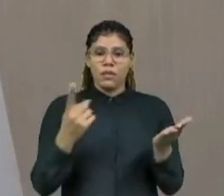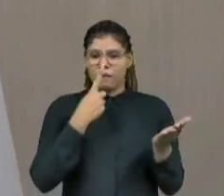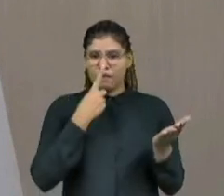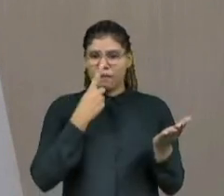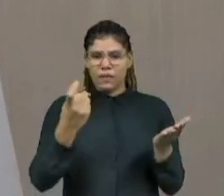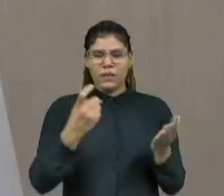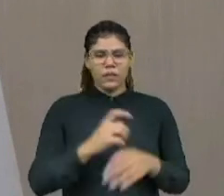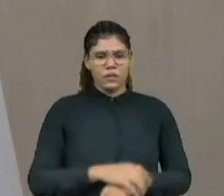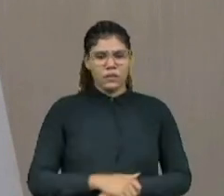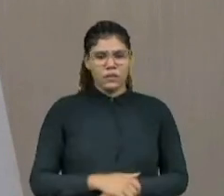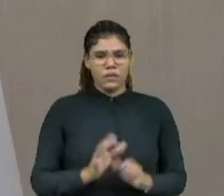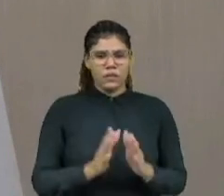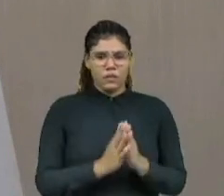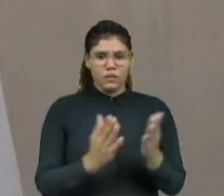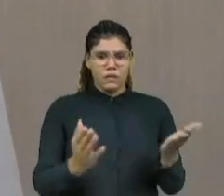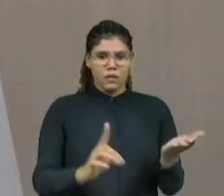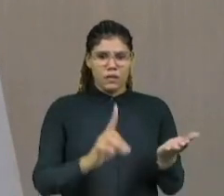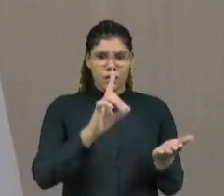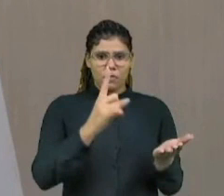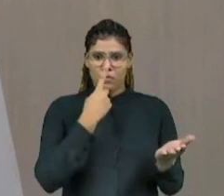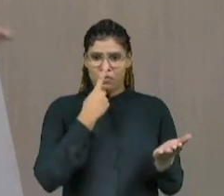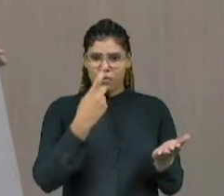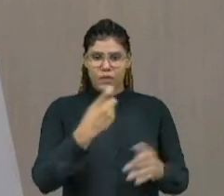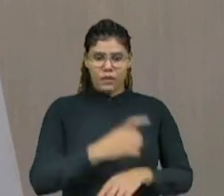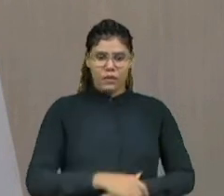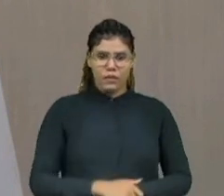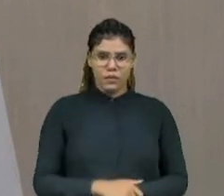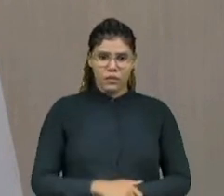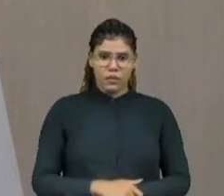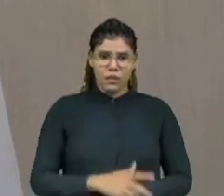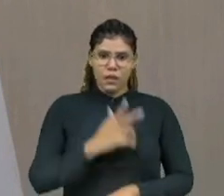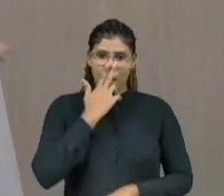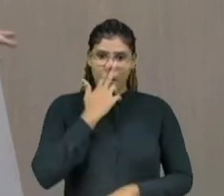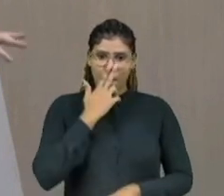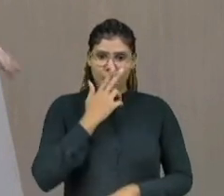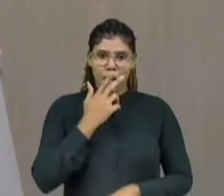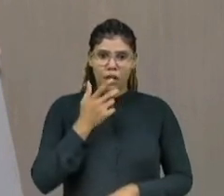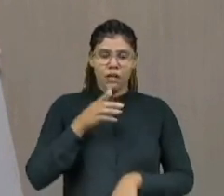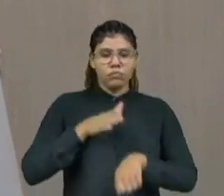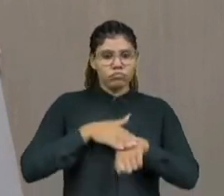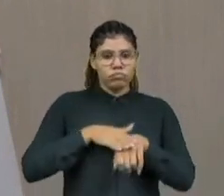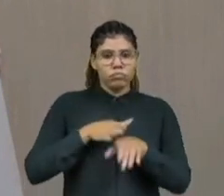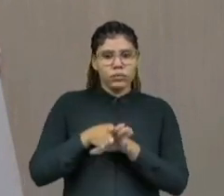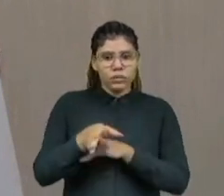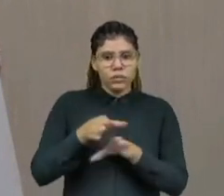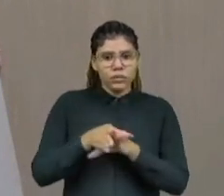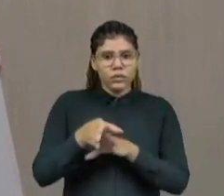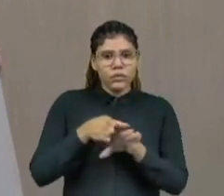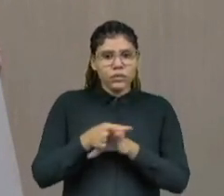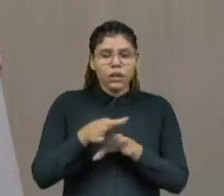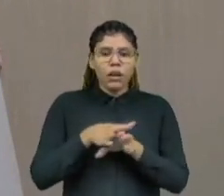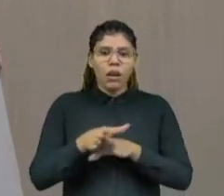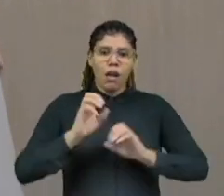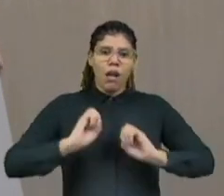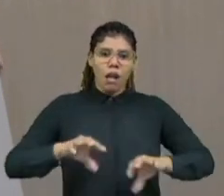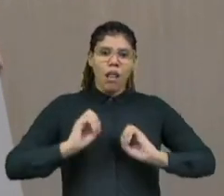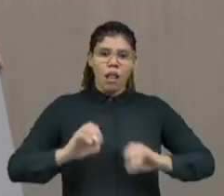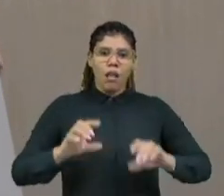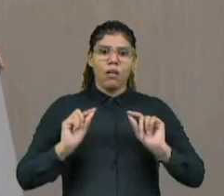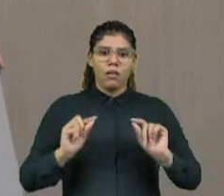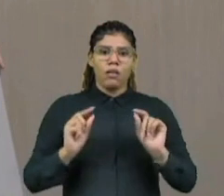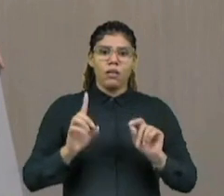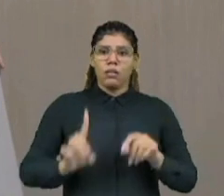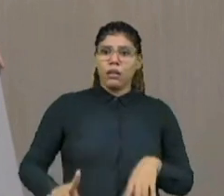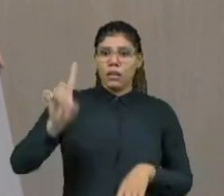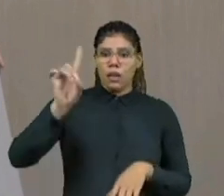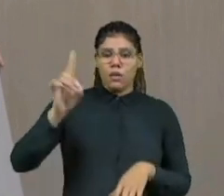ele diz que a Bíblia fede, e procura instruir, instruir, doutrinar em suas aulas, que Deus não existe.